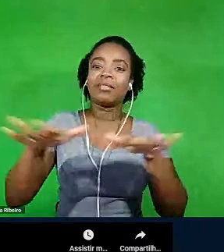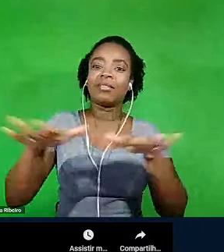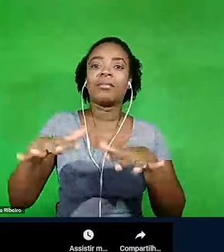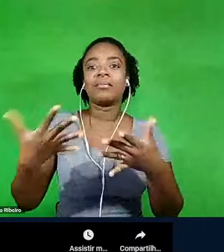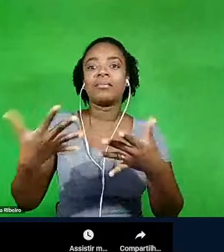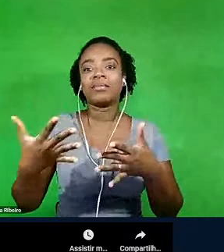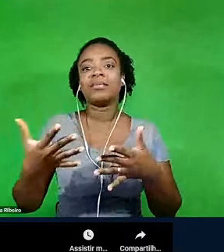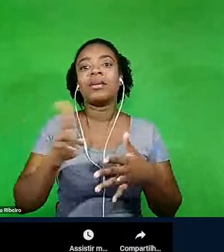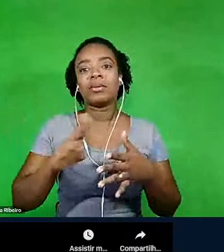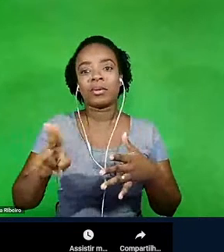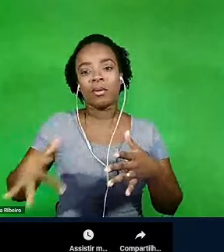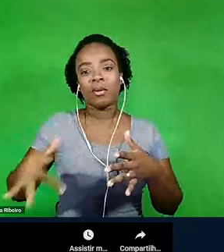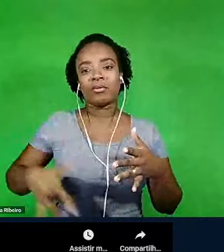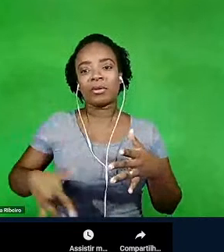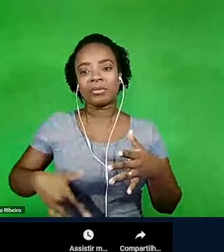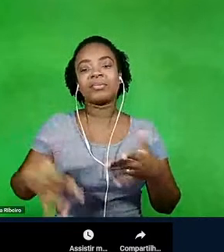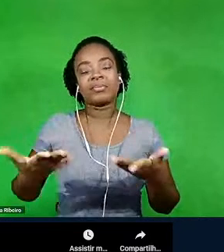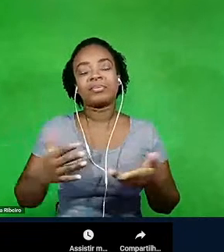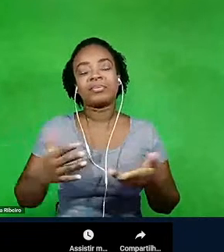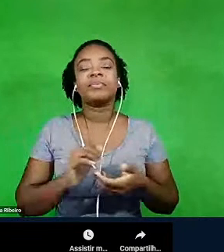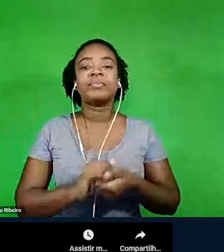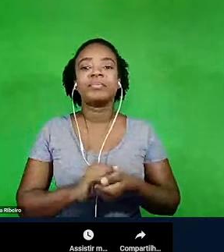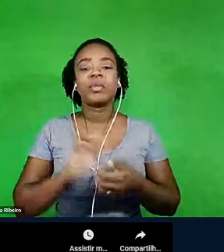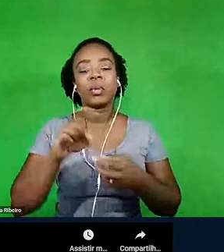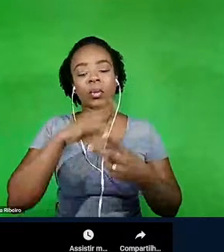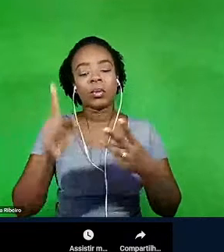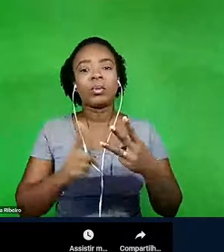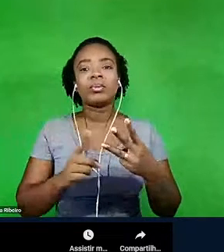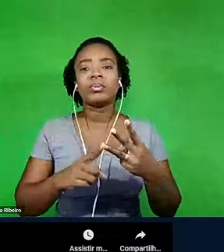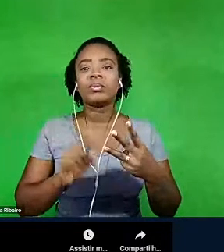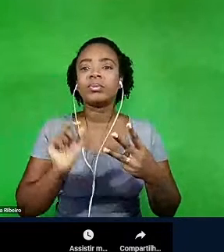E o último ponto que eu queria ressaltar,